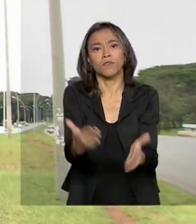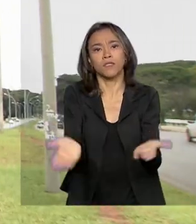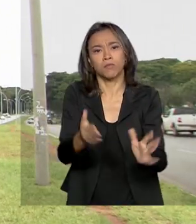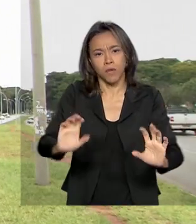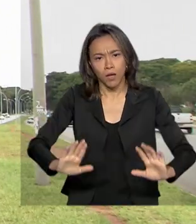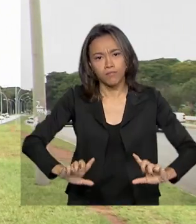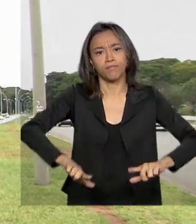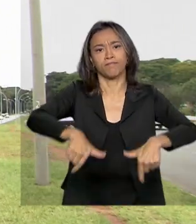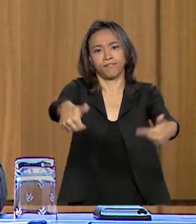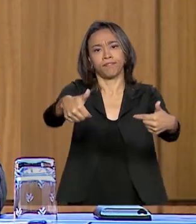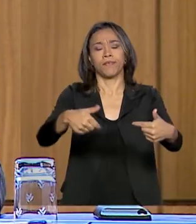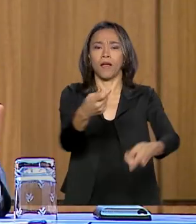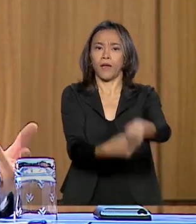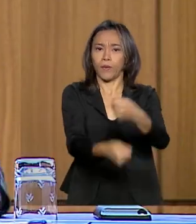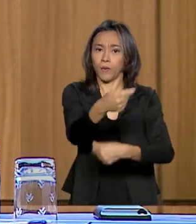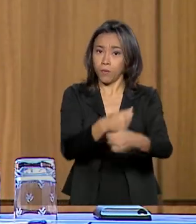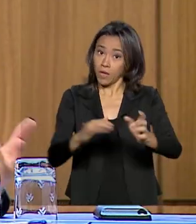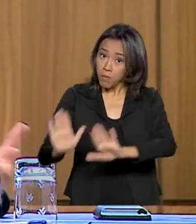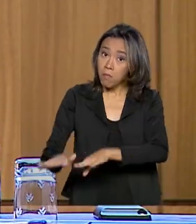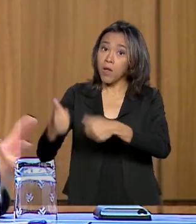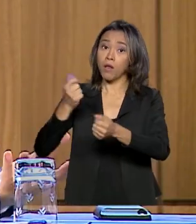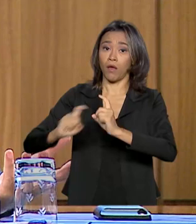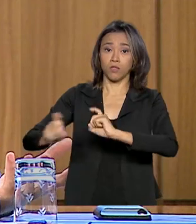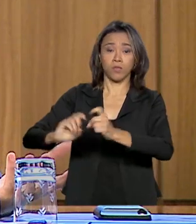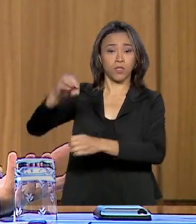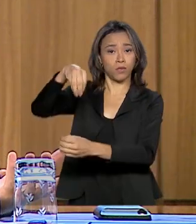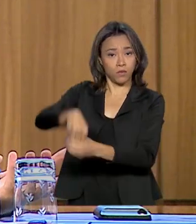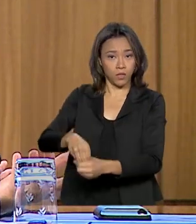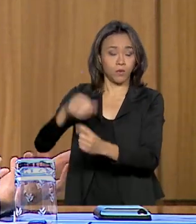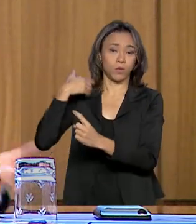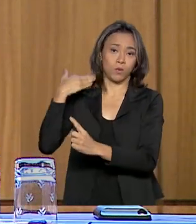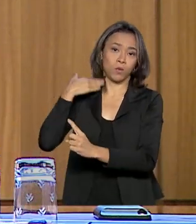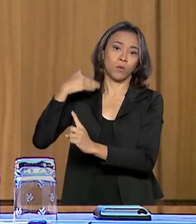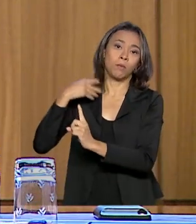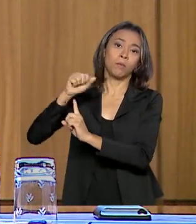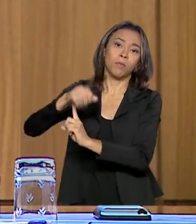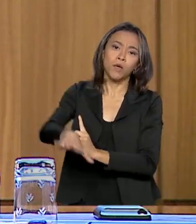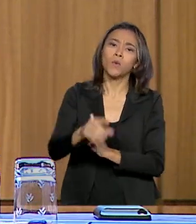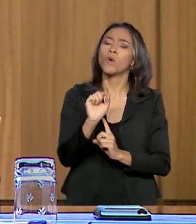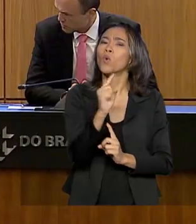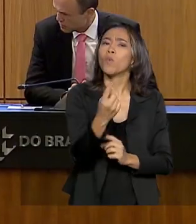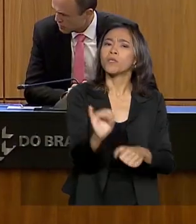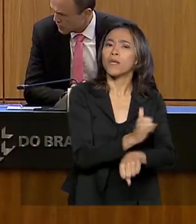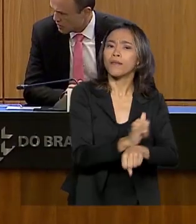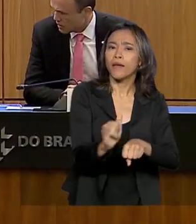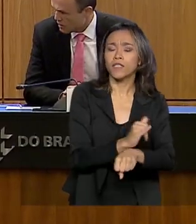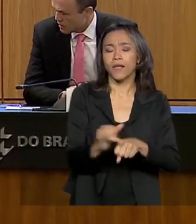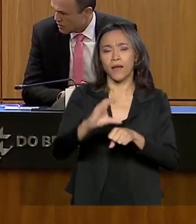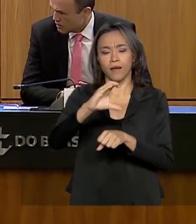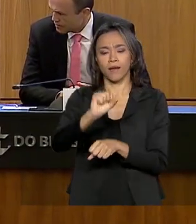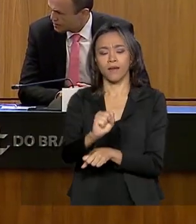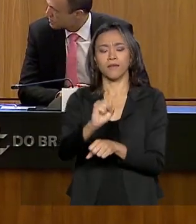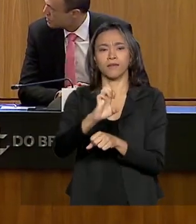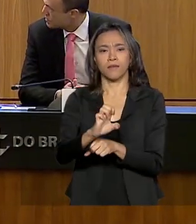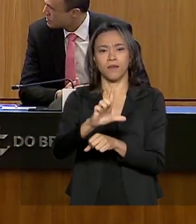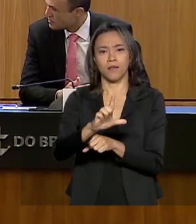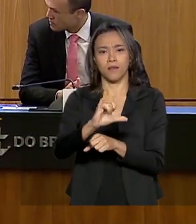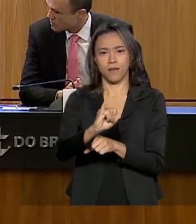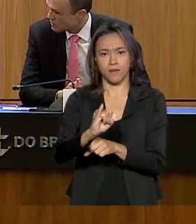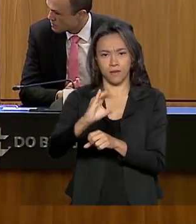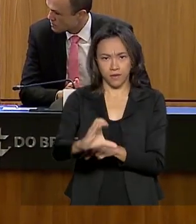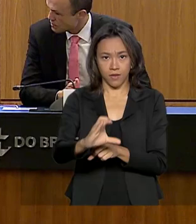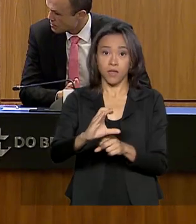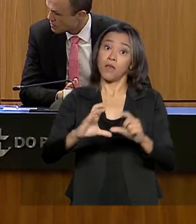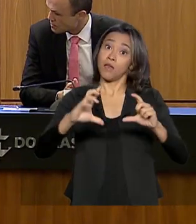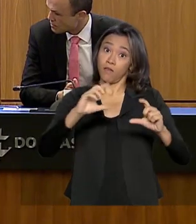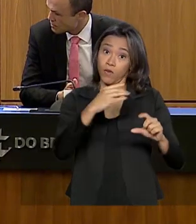desempenho do banco. Entre as medidas estão a redução da taxa básica de juros, a Selic, que fechou 2019 em